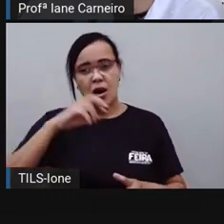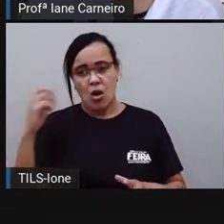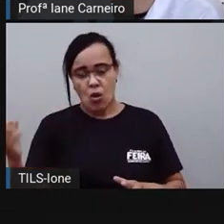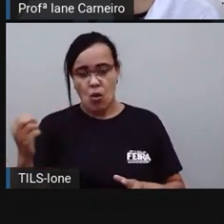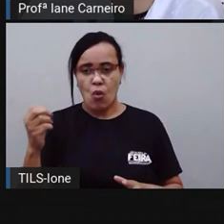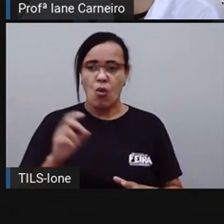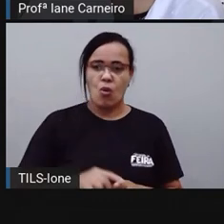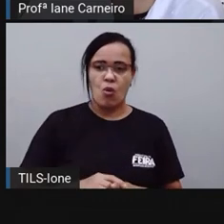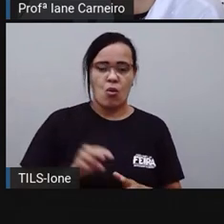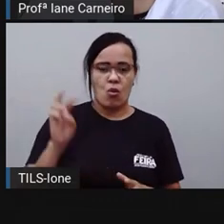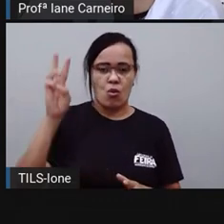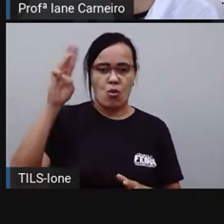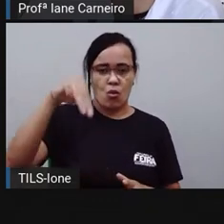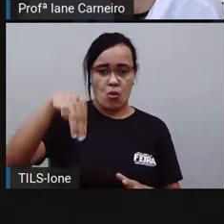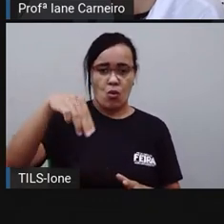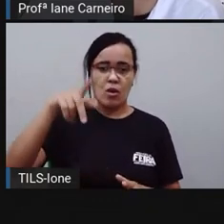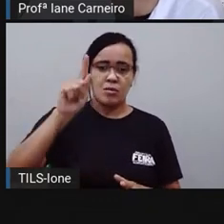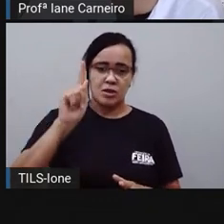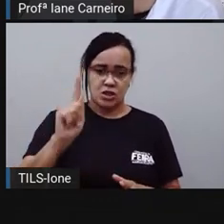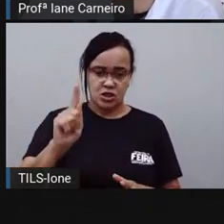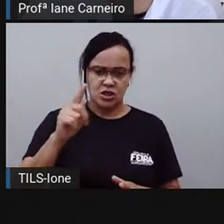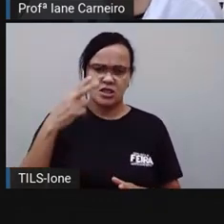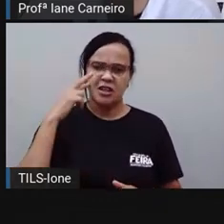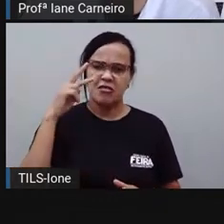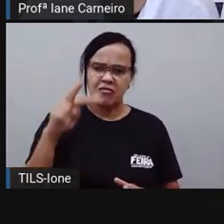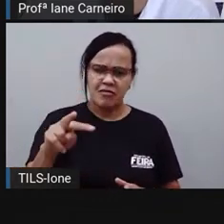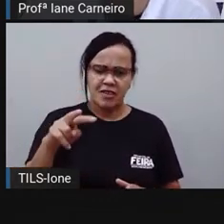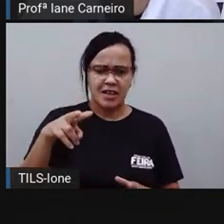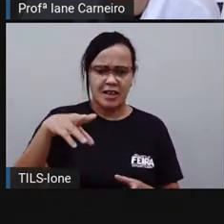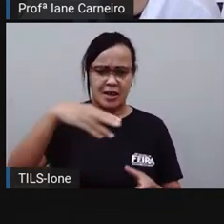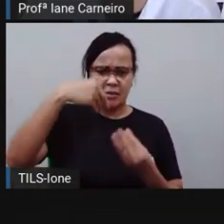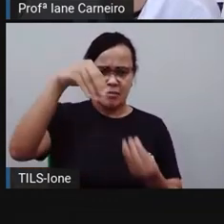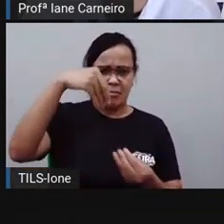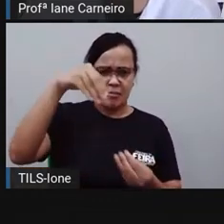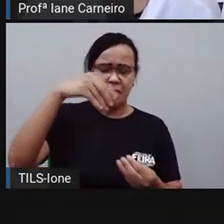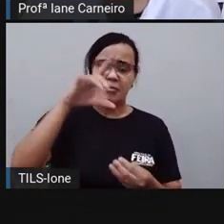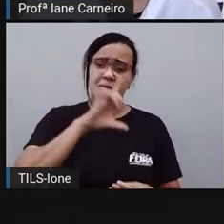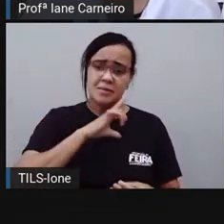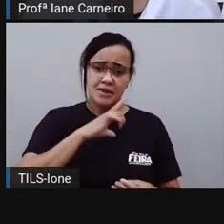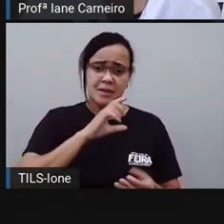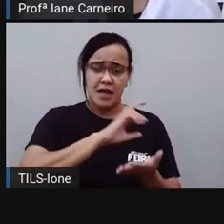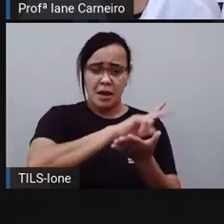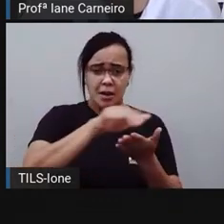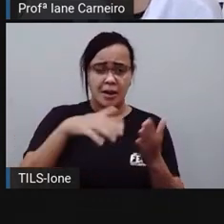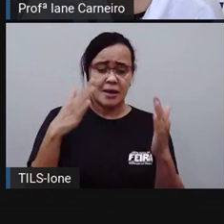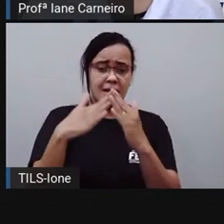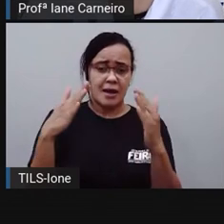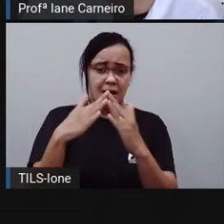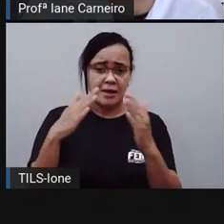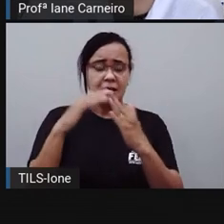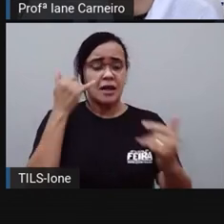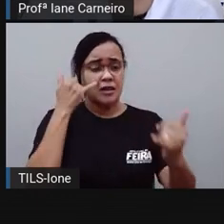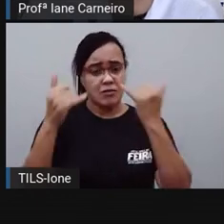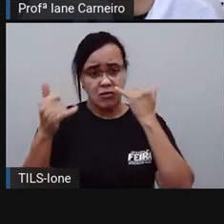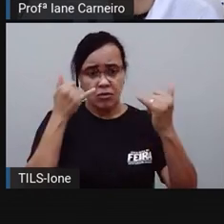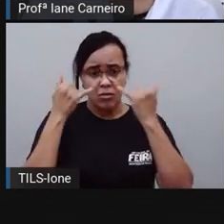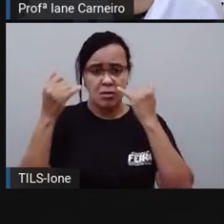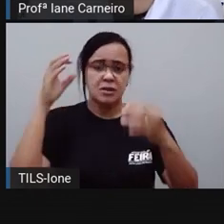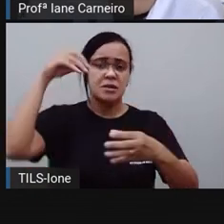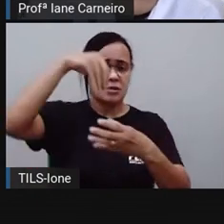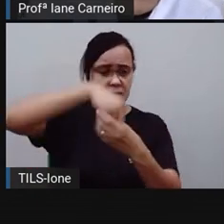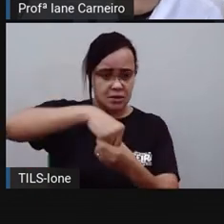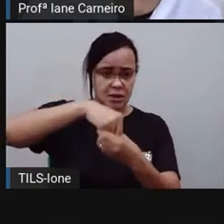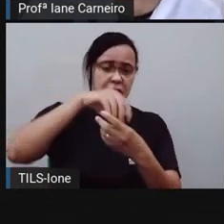ou miligrama, MG. Observem na embalagem dos produtos de sua casa. Vão ter essas informações, né, alguns produtos, tá bom?